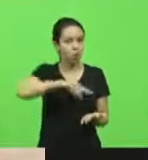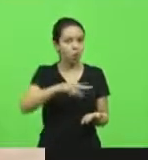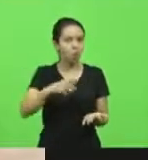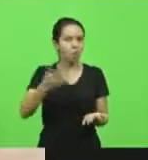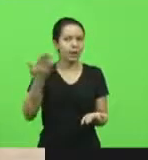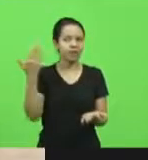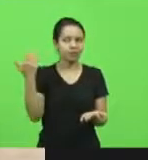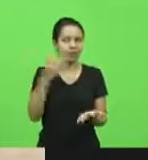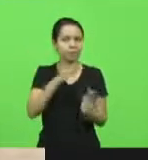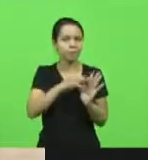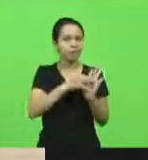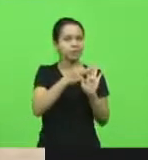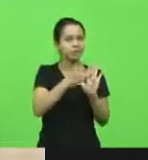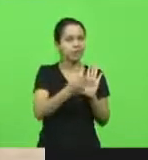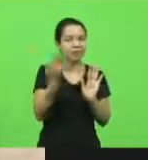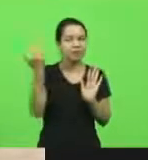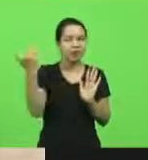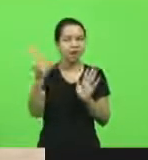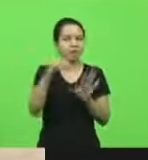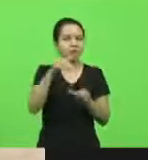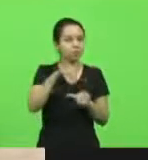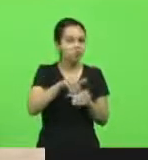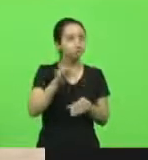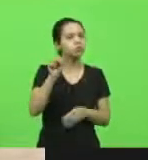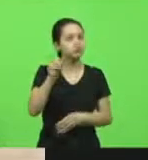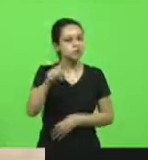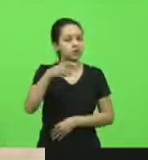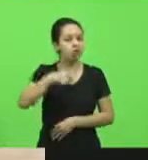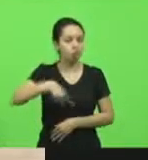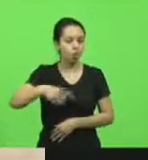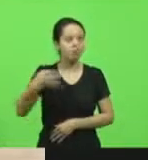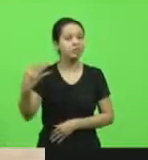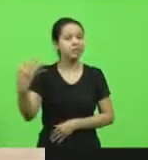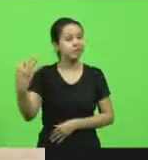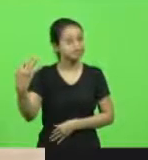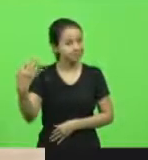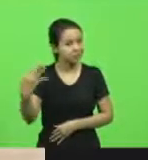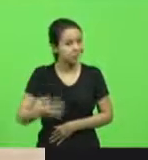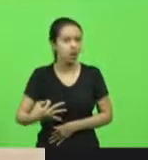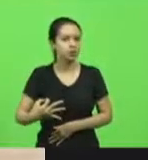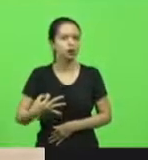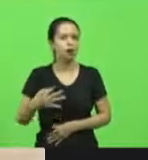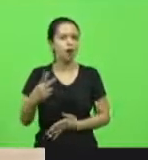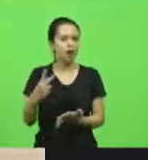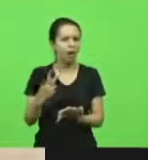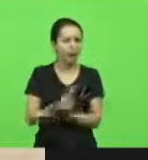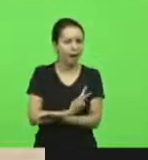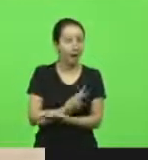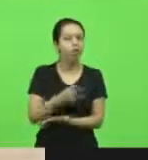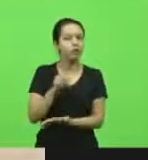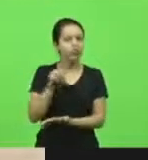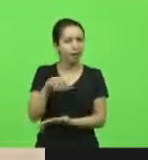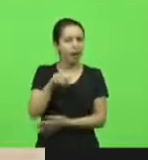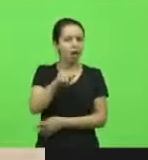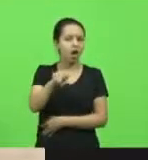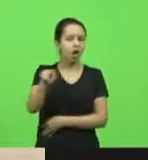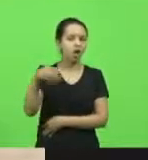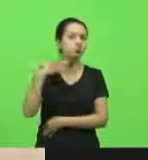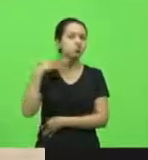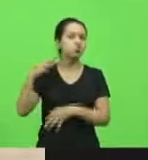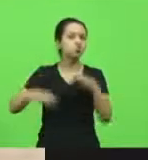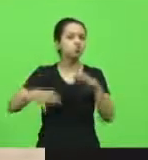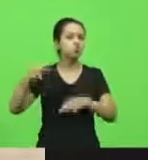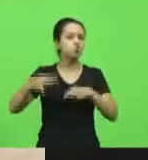parecer e na outra votação, sim, nós estávamos corretos. Quem não foi correto foi a magistrada que